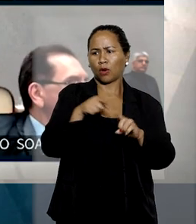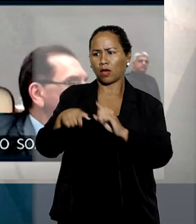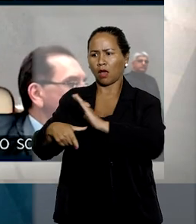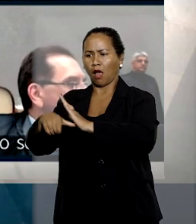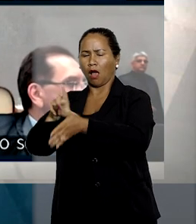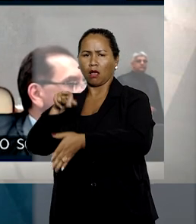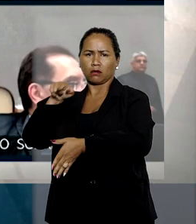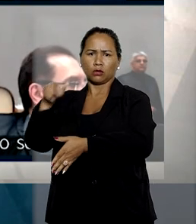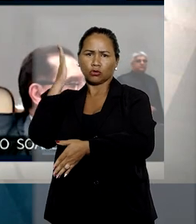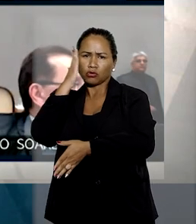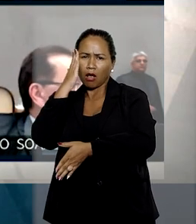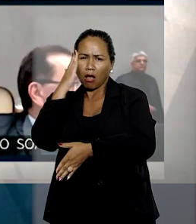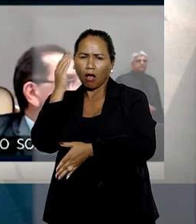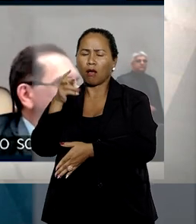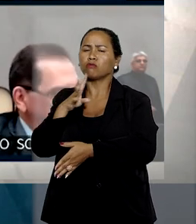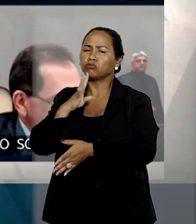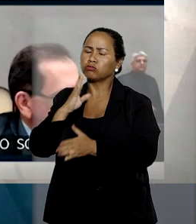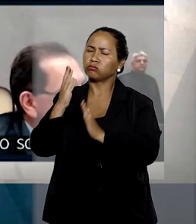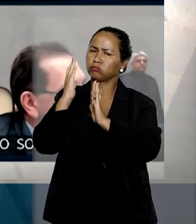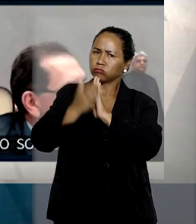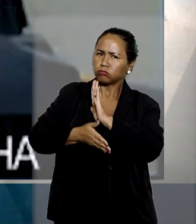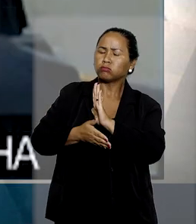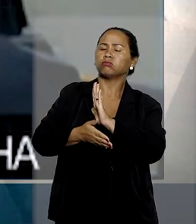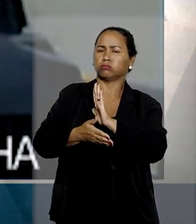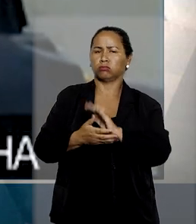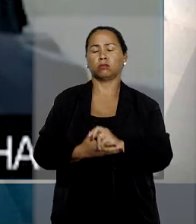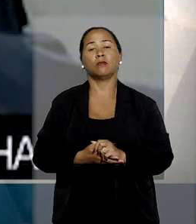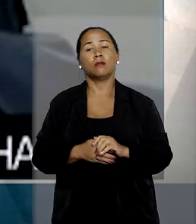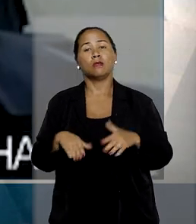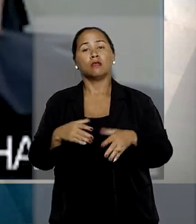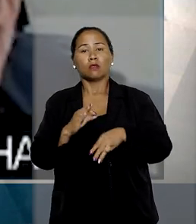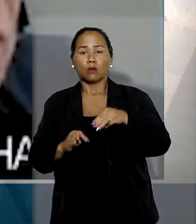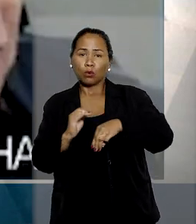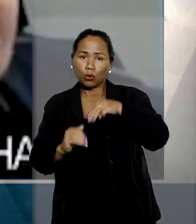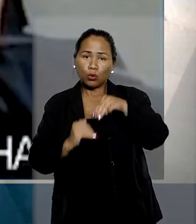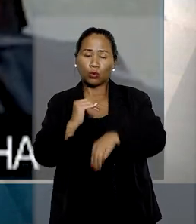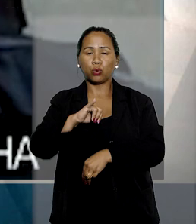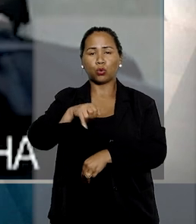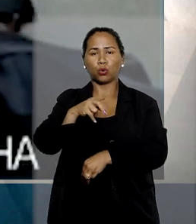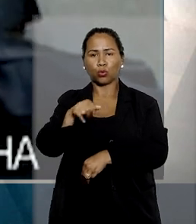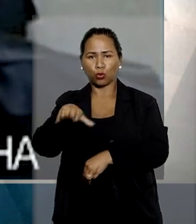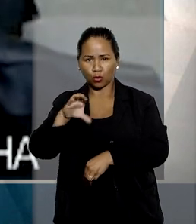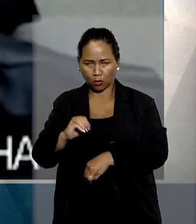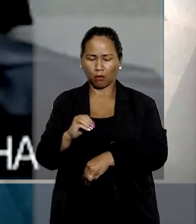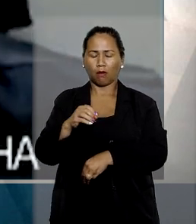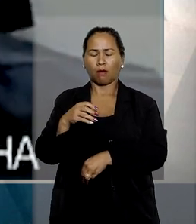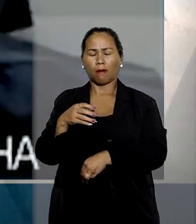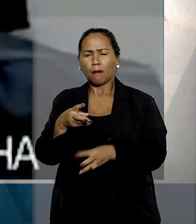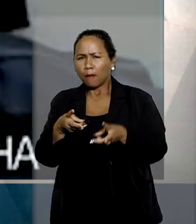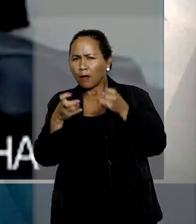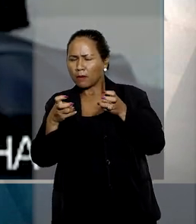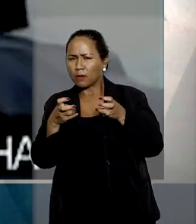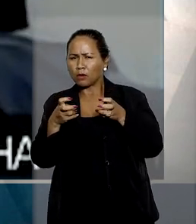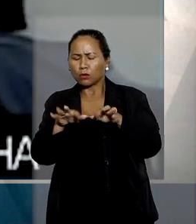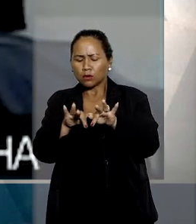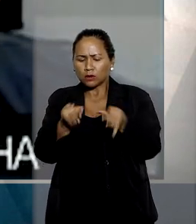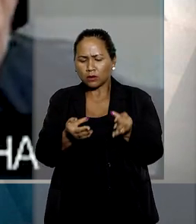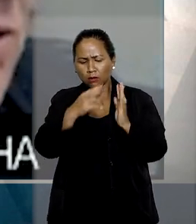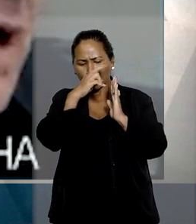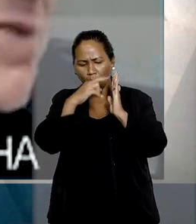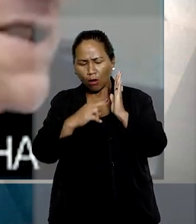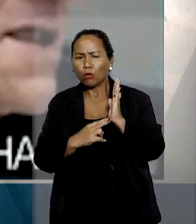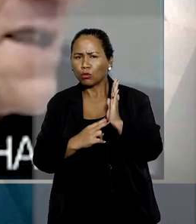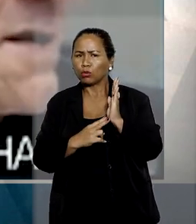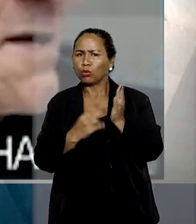conhecimento durante o exercício da profissão. O relator ministro João Otávio de Noronha observou que a simples leitura do